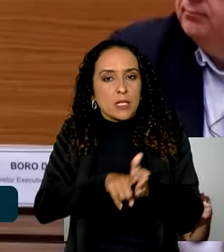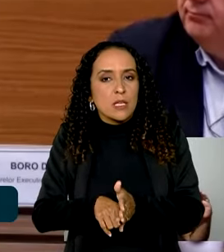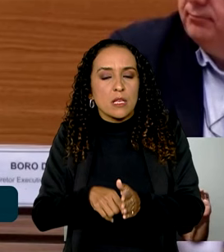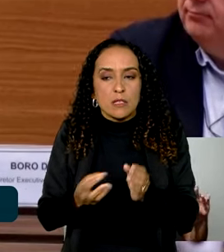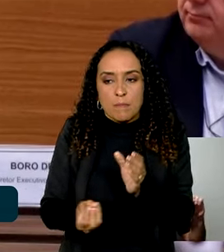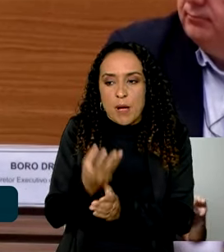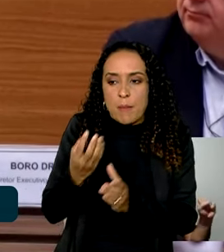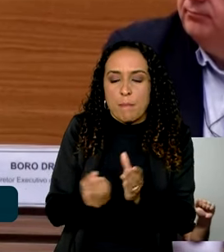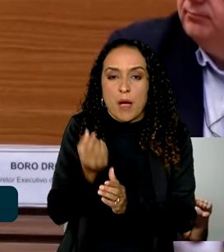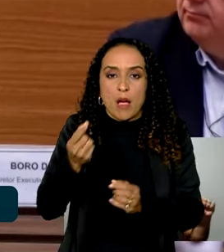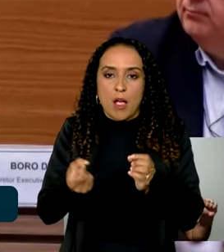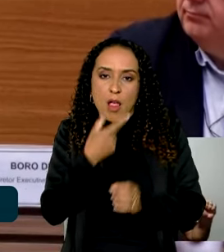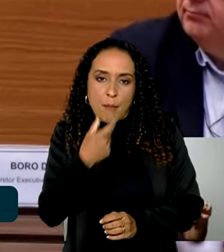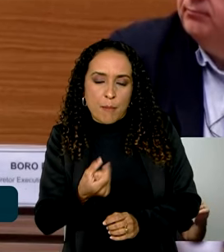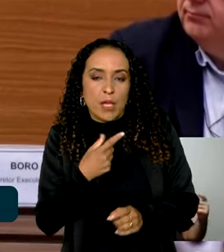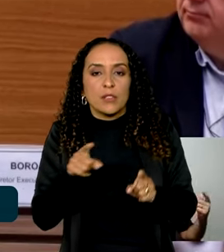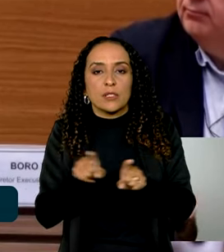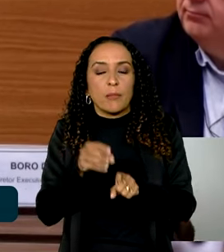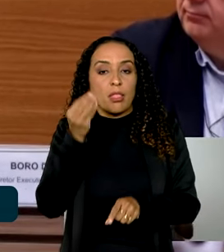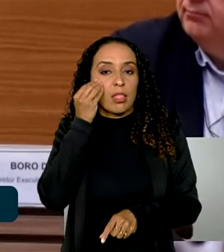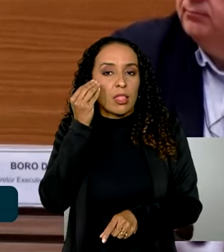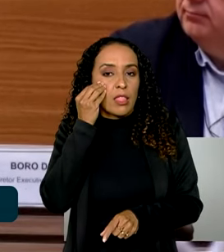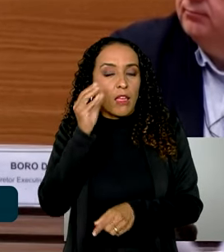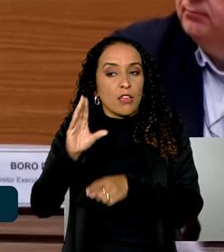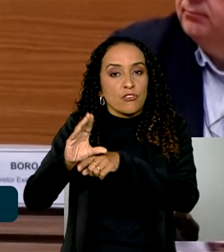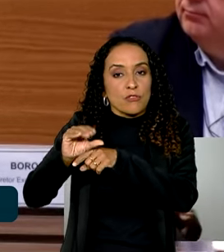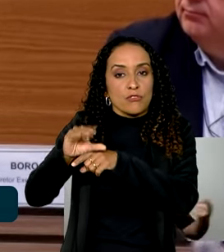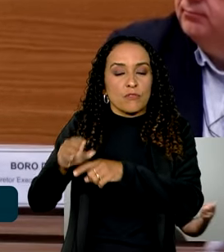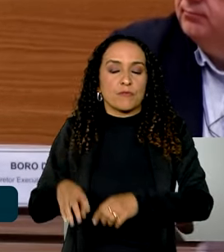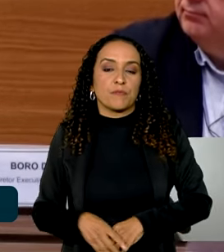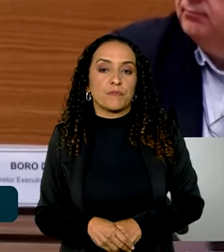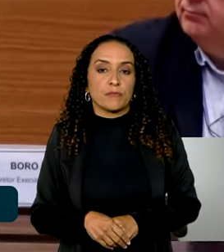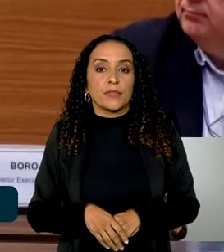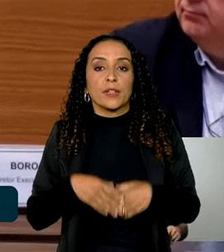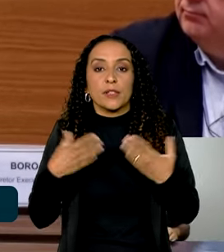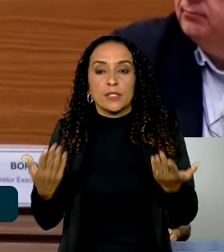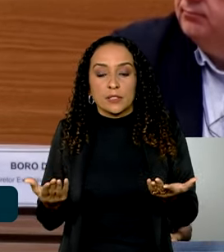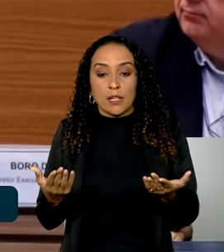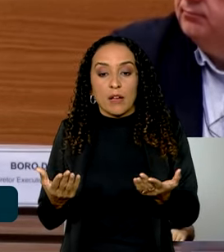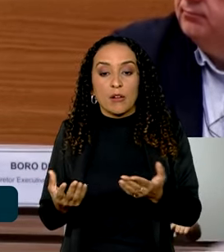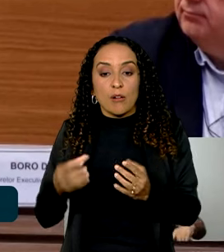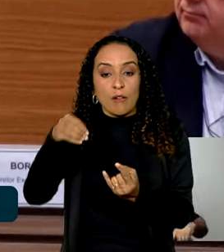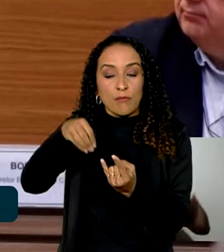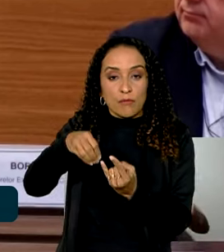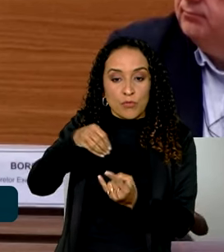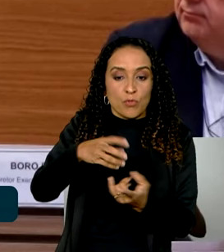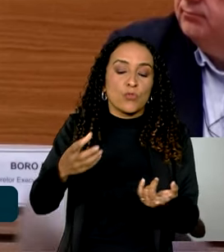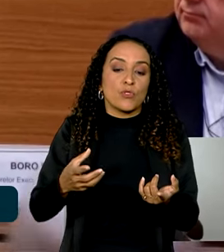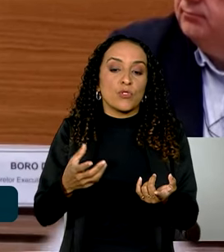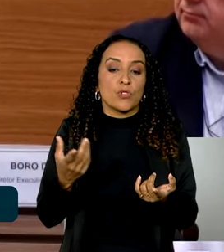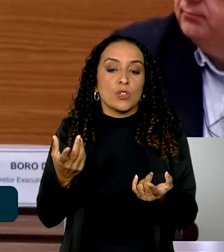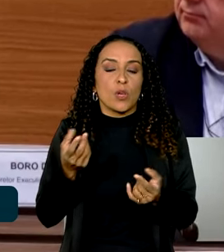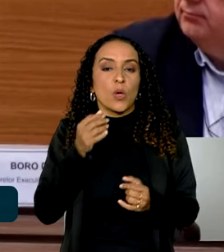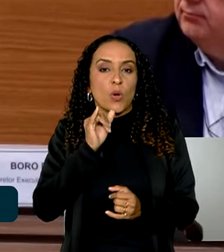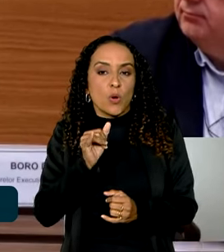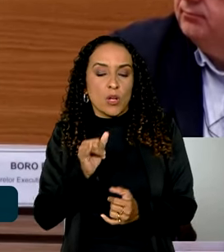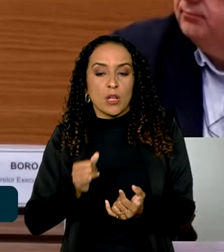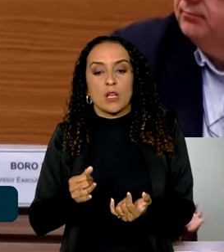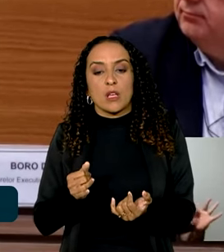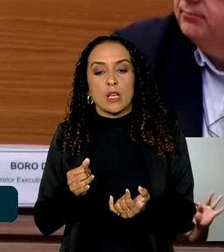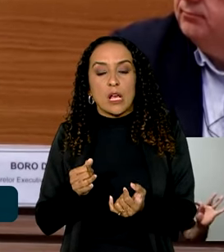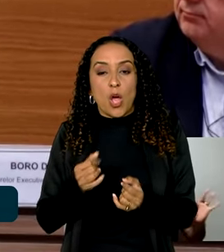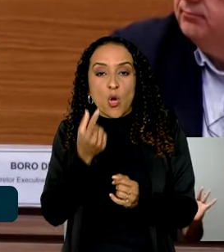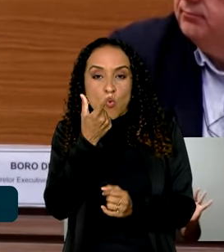produção dos medicamentos e testes científicos. Segundo a Fundação Oswaldo Cruz, uma dose do soro